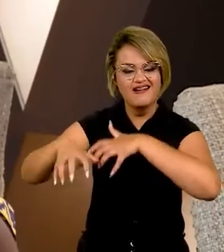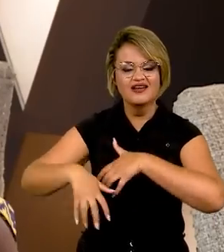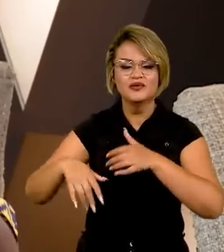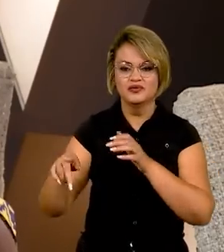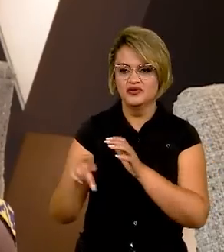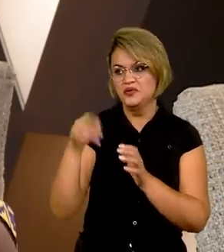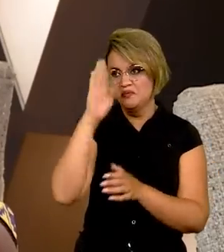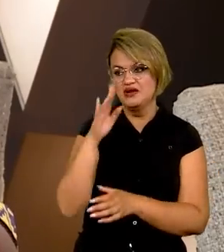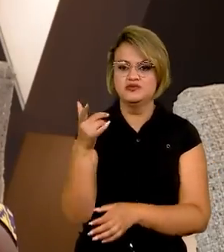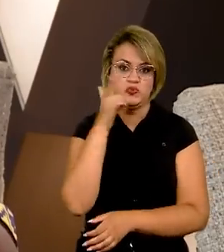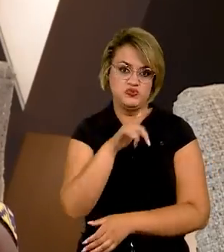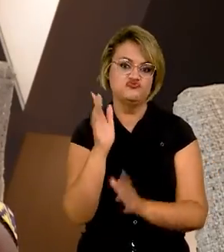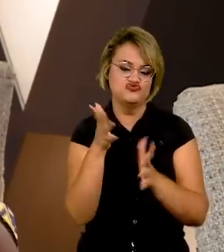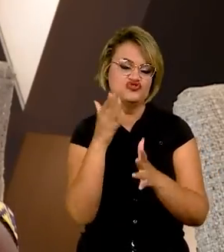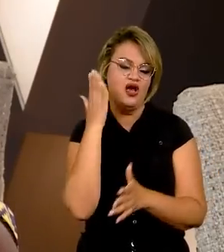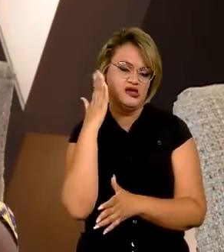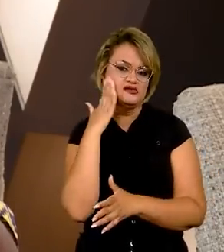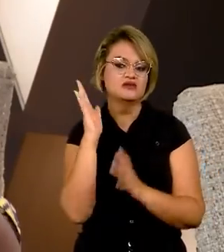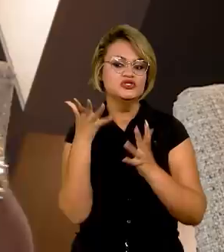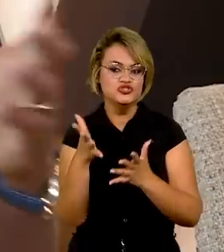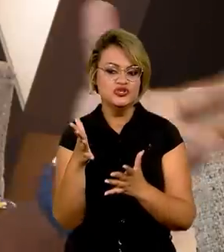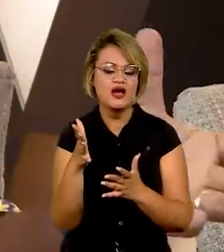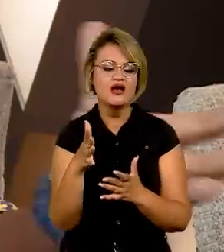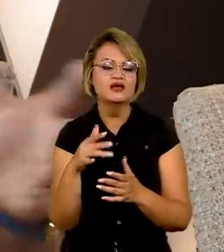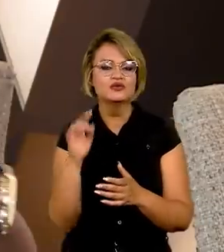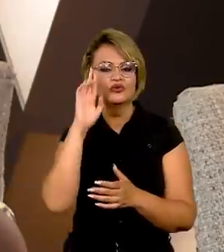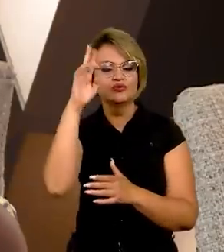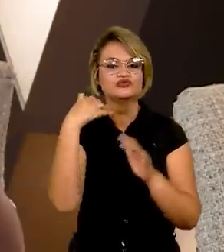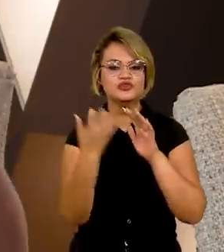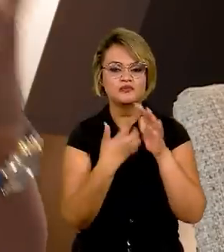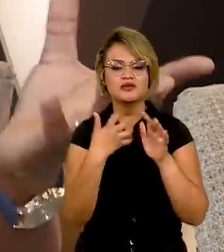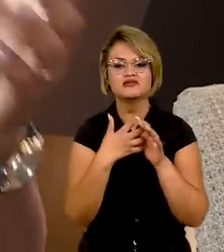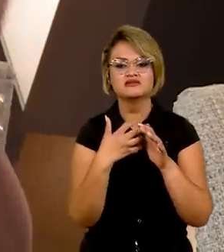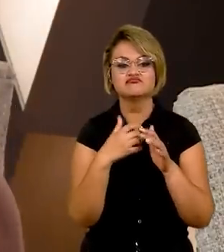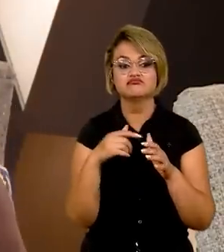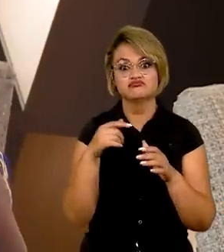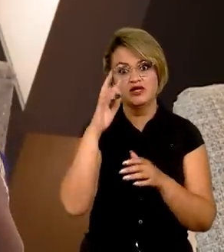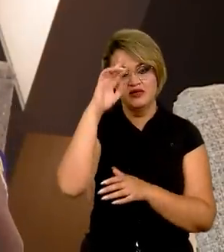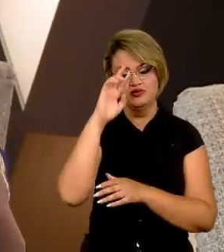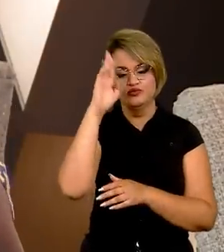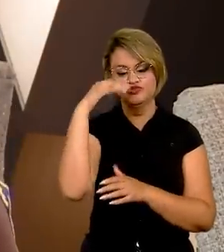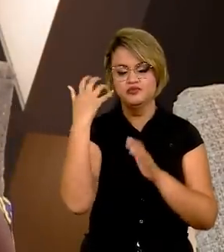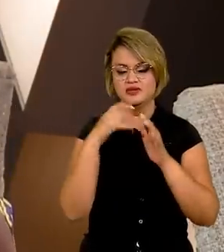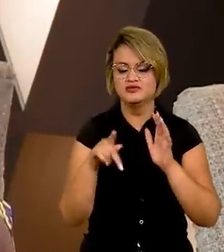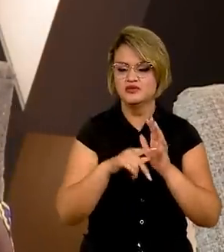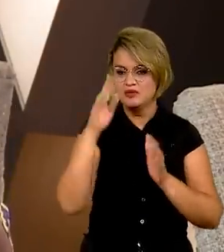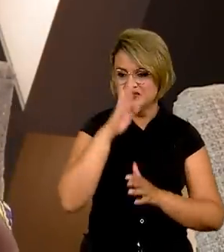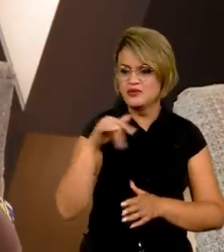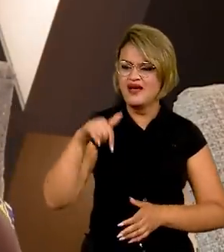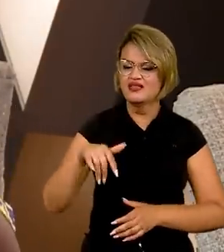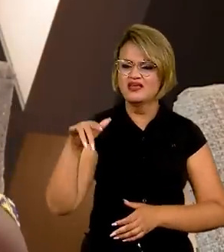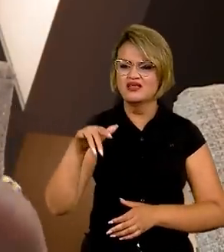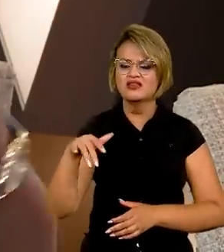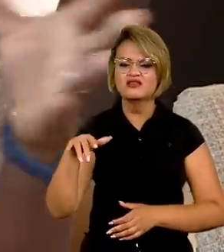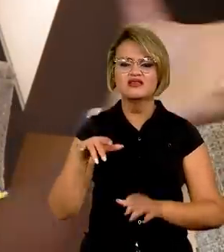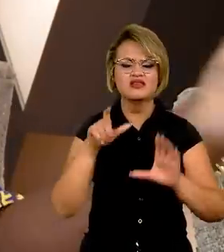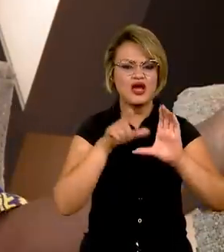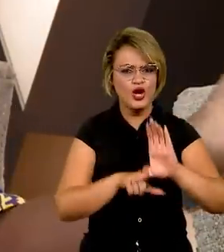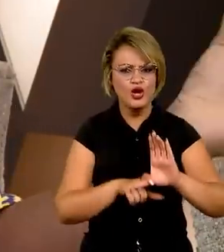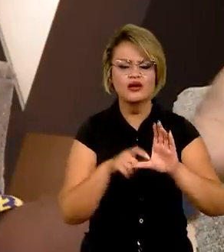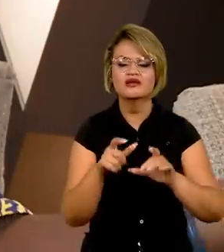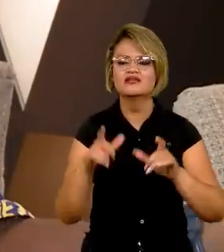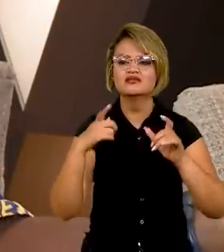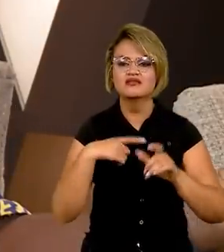que o Brasil já atingiu. E os empresários brasileiros têm aqui, em Angola, um vasto